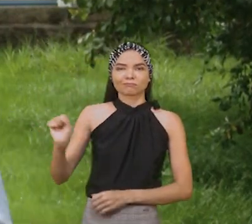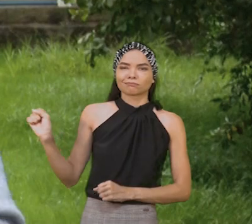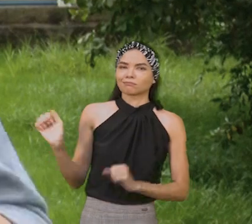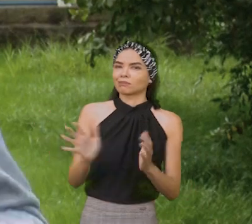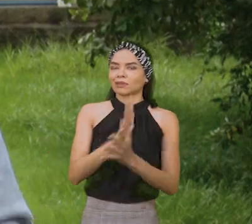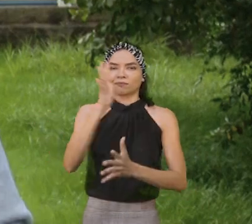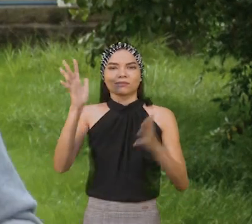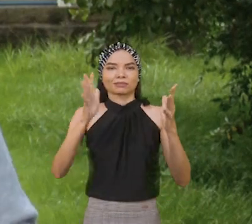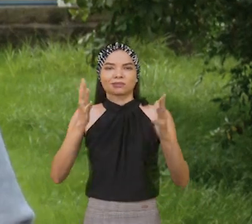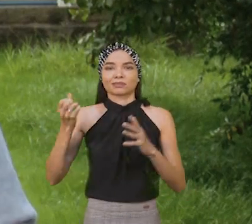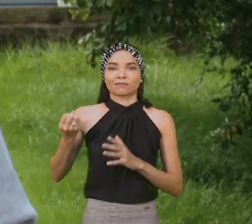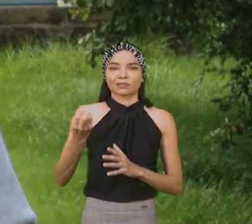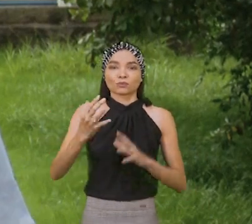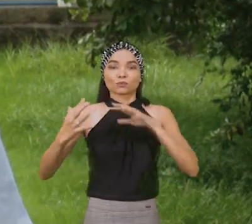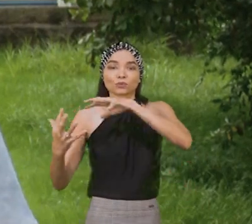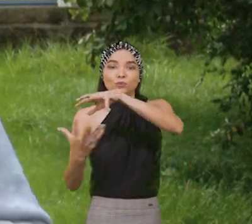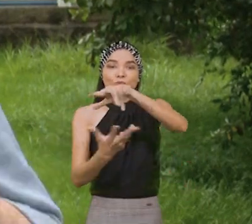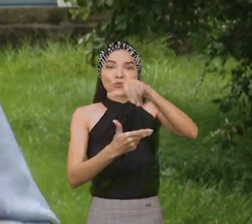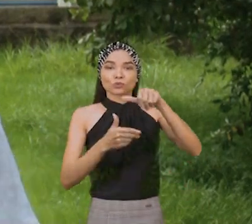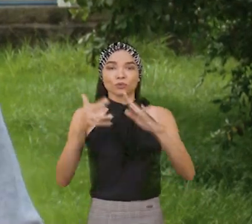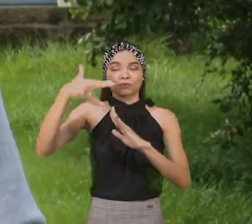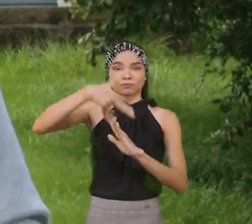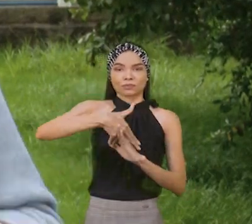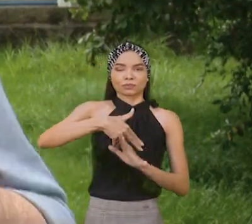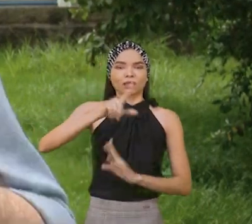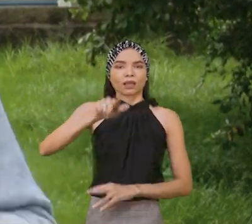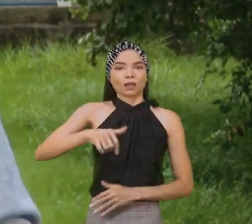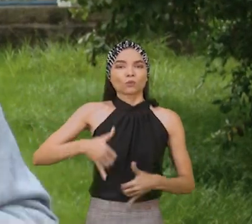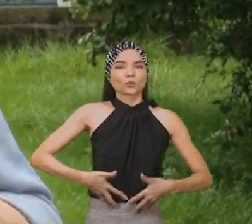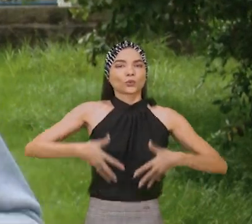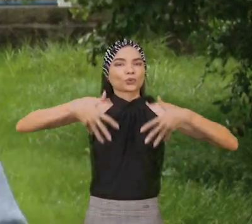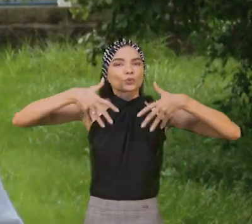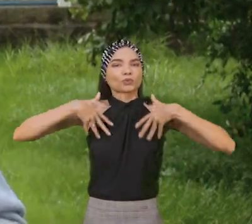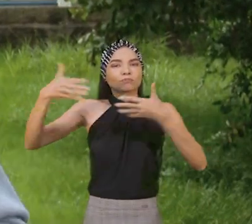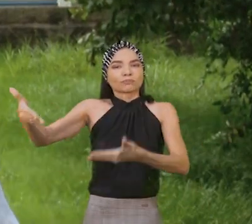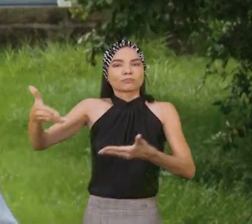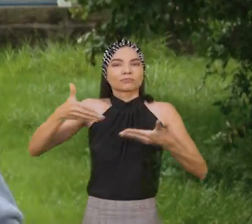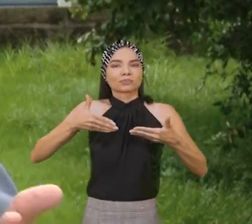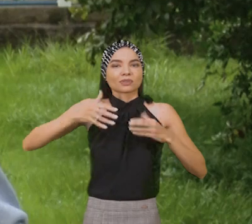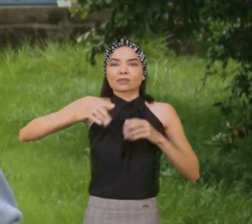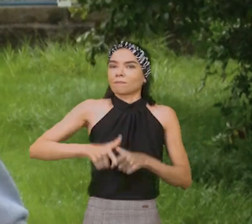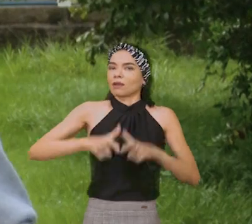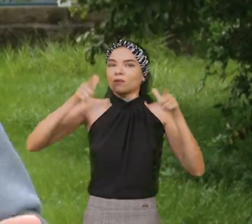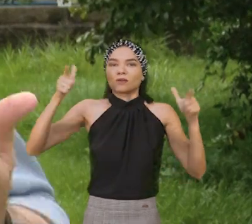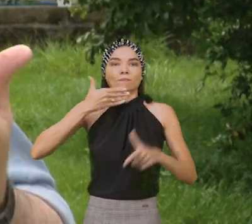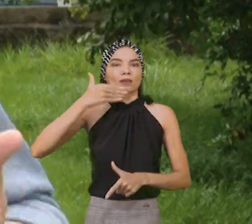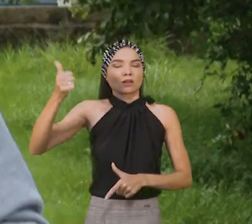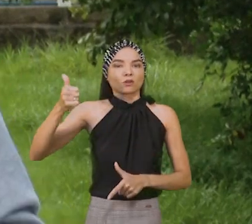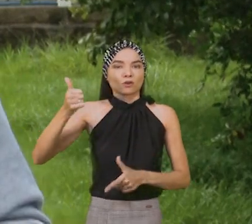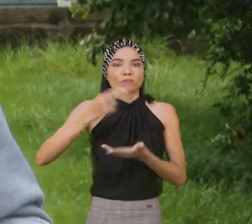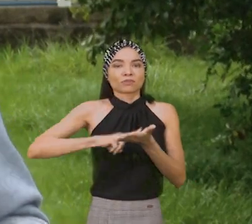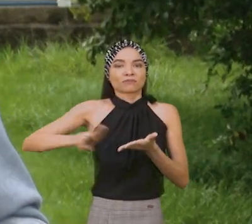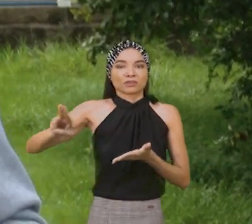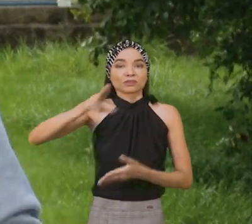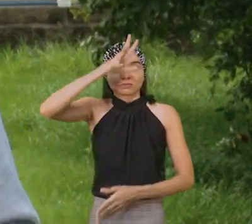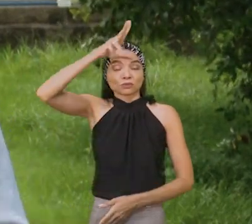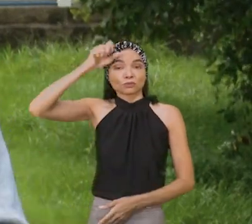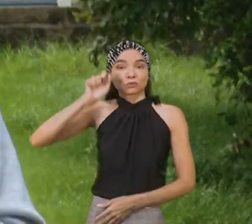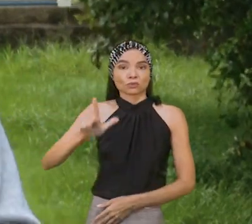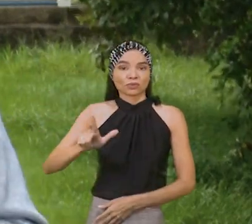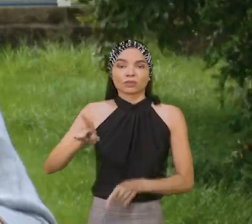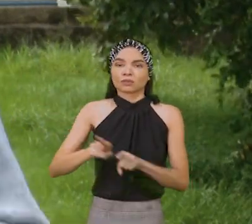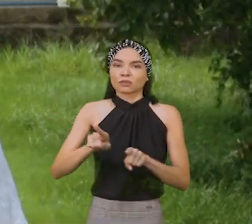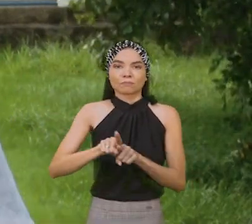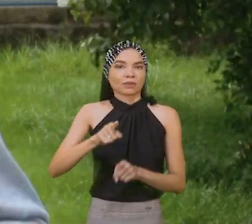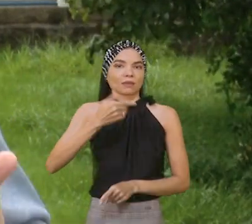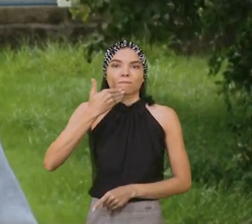viagem para o mundo UFMS. É um orgulho receber você na maior e melhor universidade do estado de Mato Grosso do e